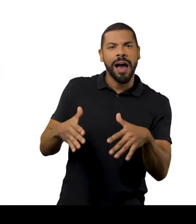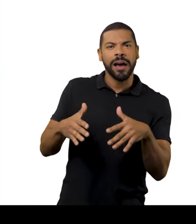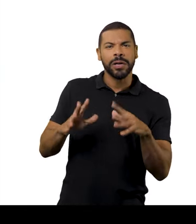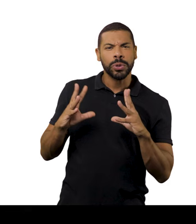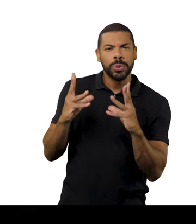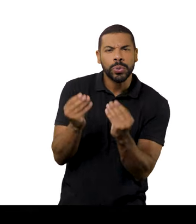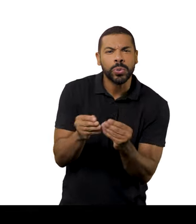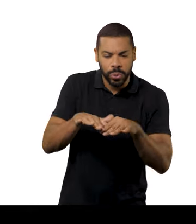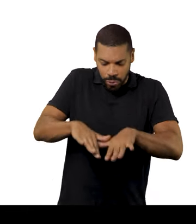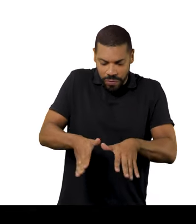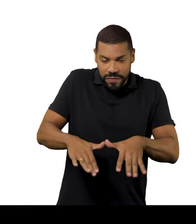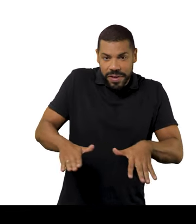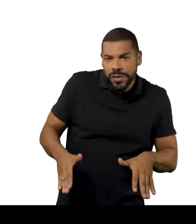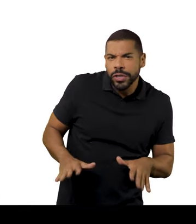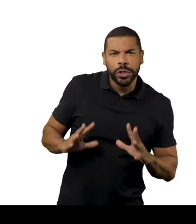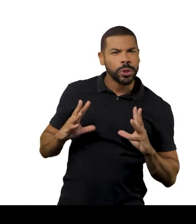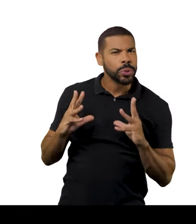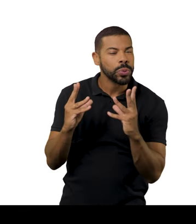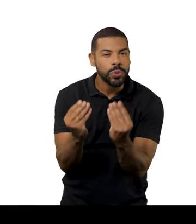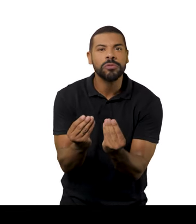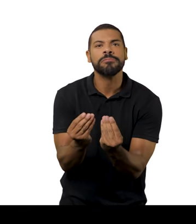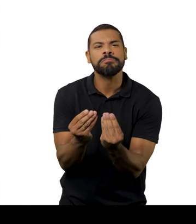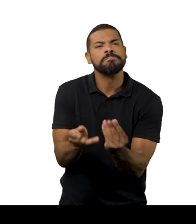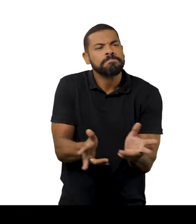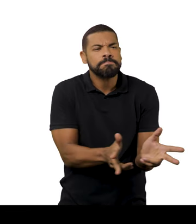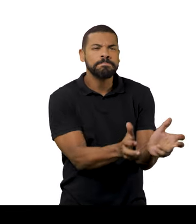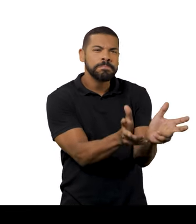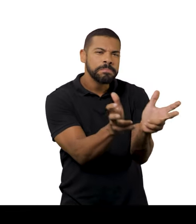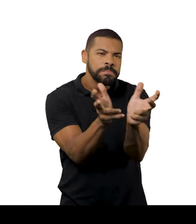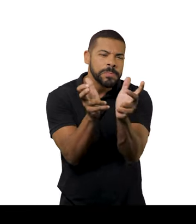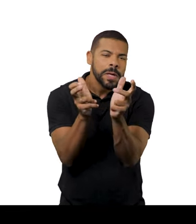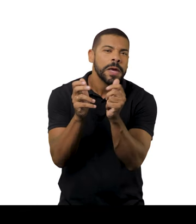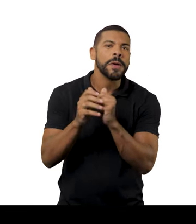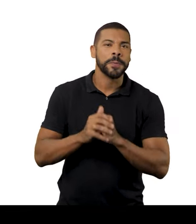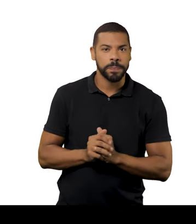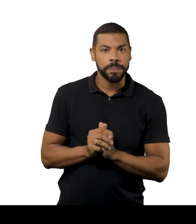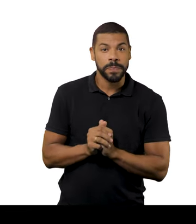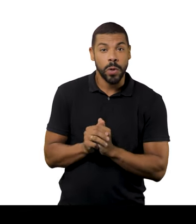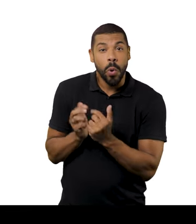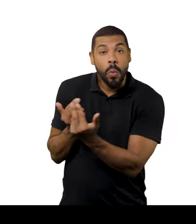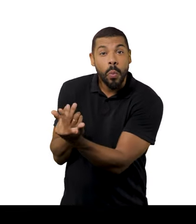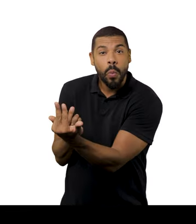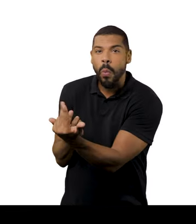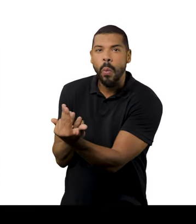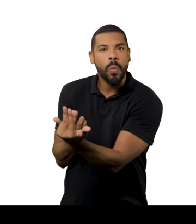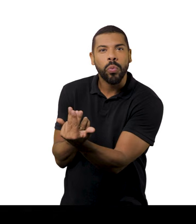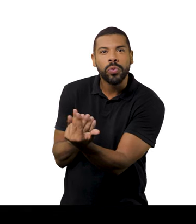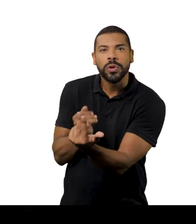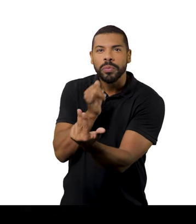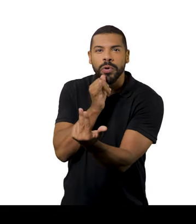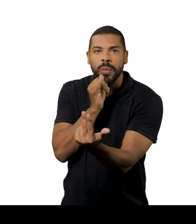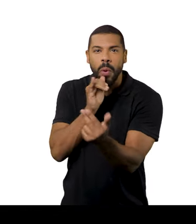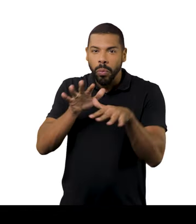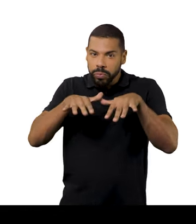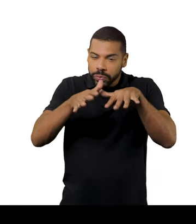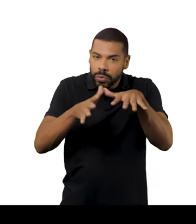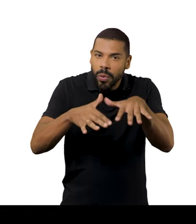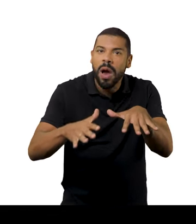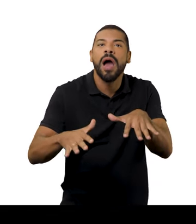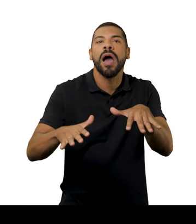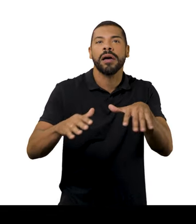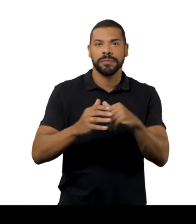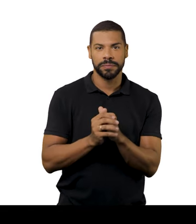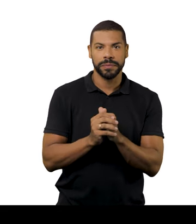caimento do vestido, da saia, né? Eu vejo ali o mesmo caimento da